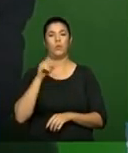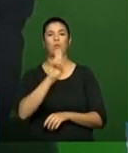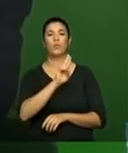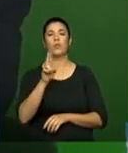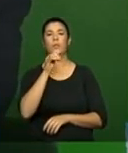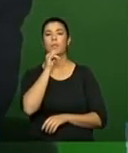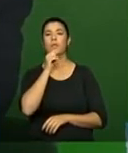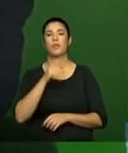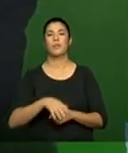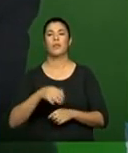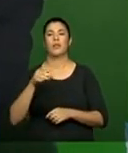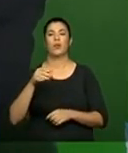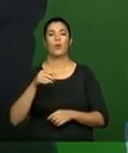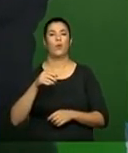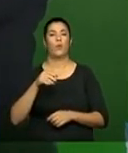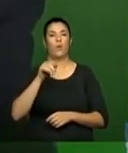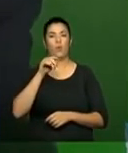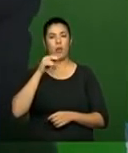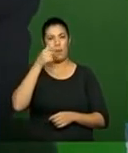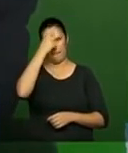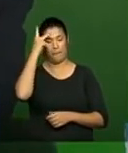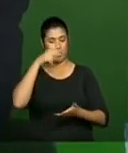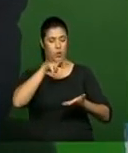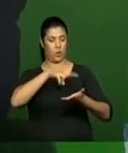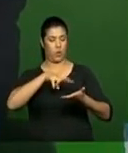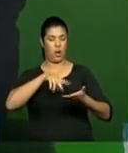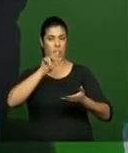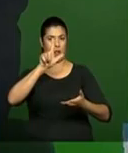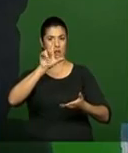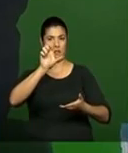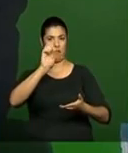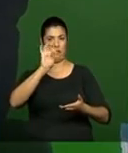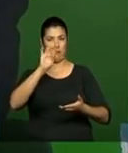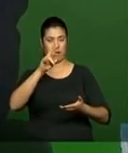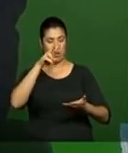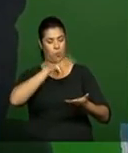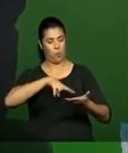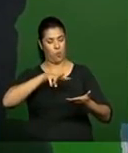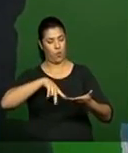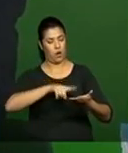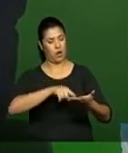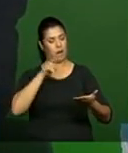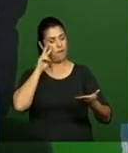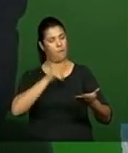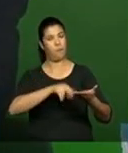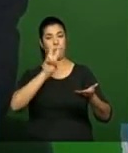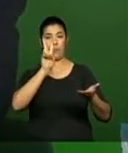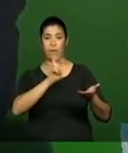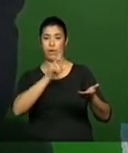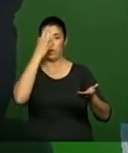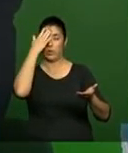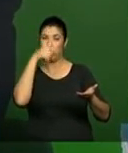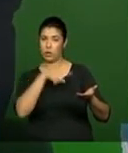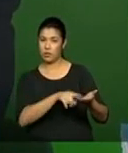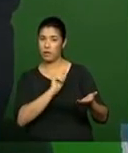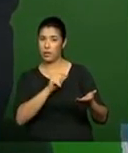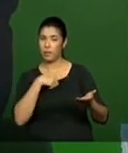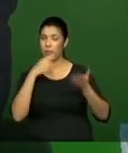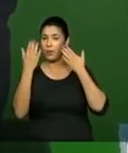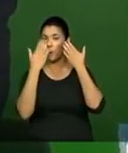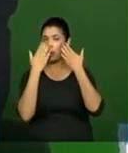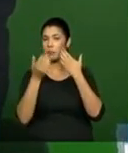recebeu o mandato do leitor para fazer cada edição. Tem uma relação que é quase